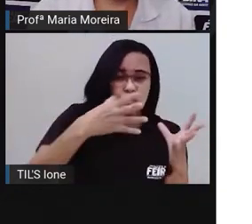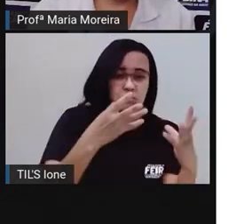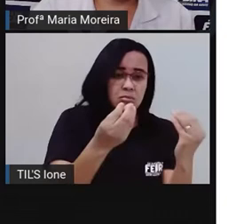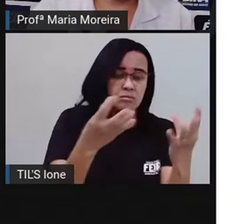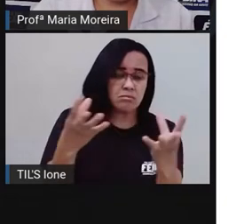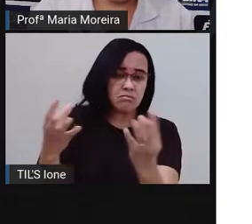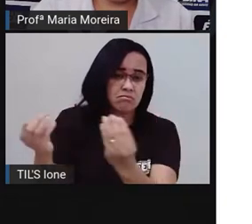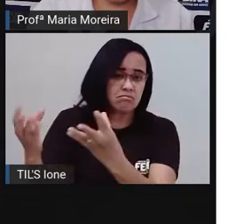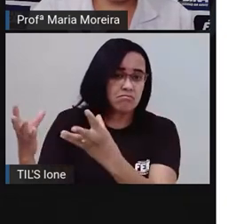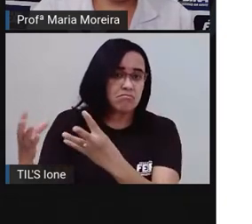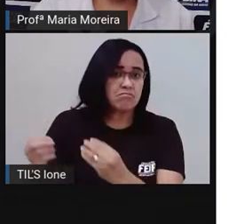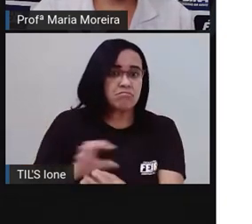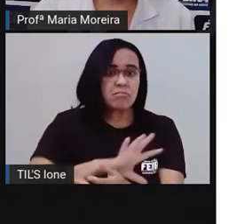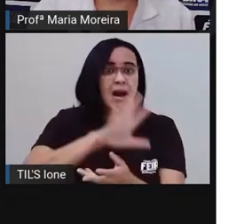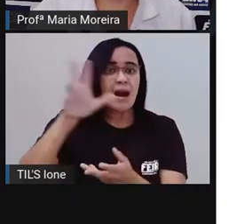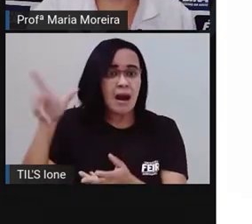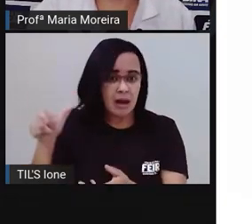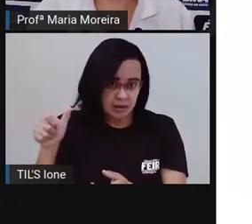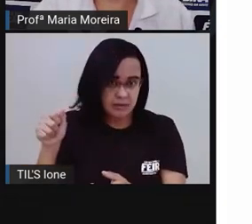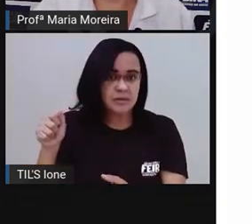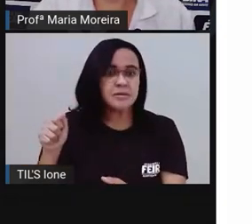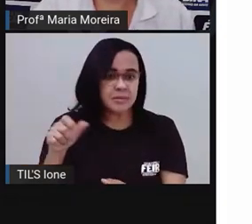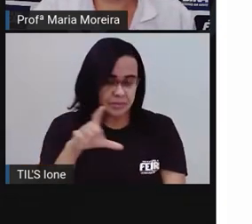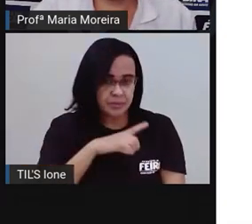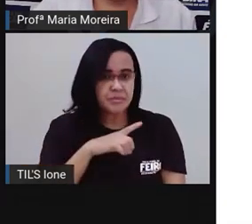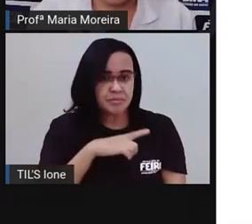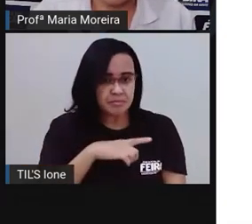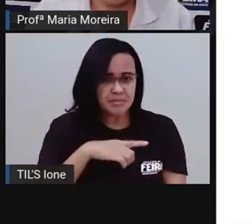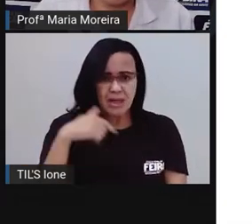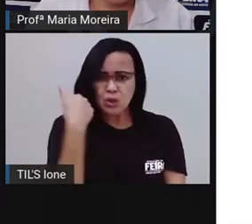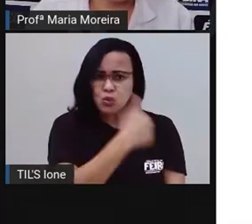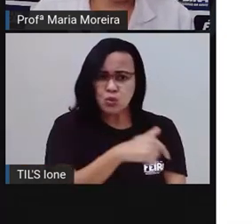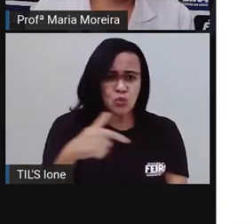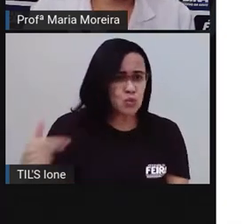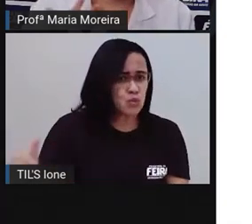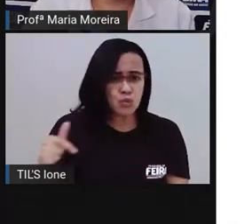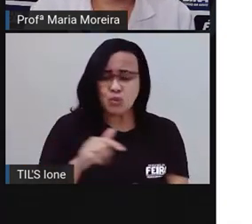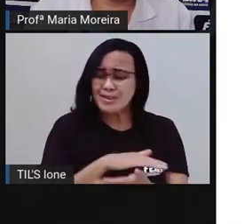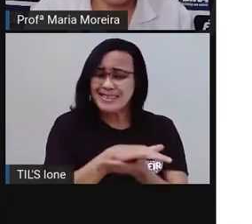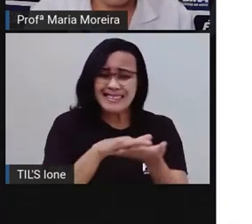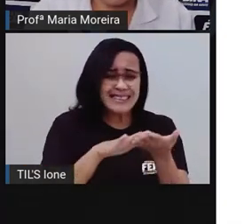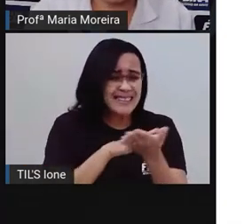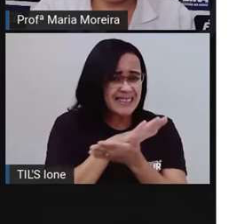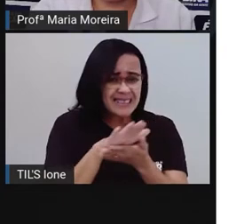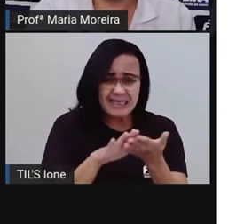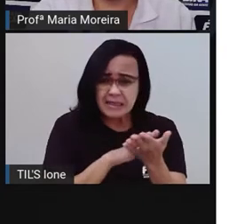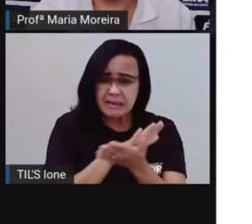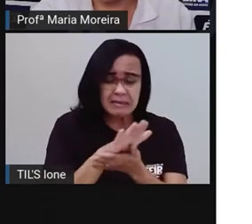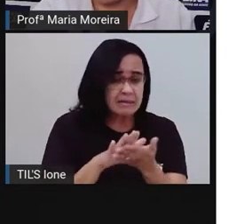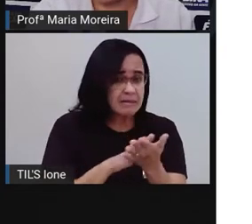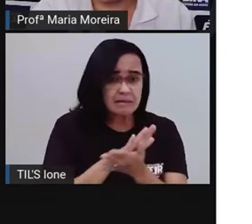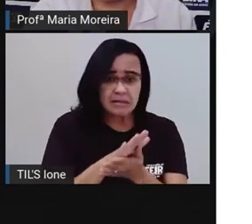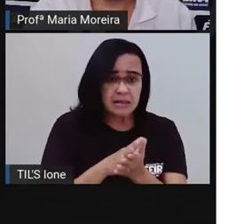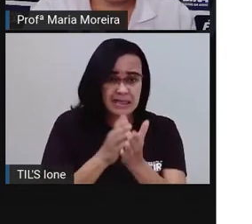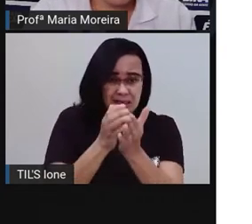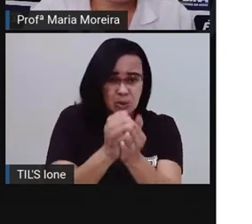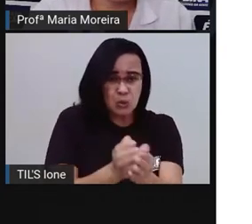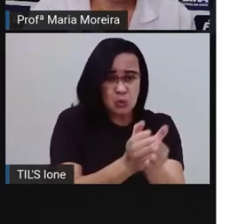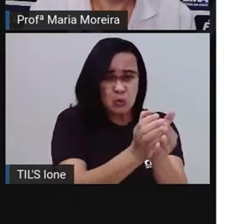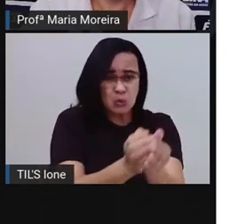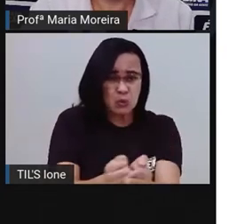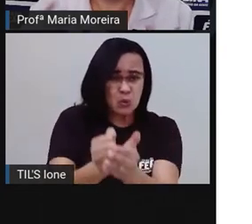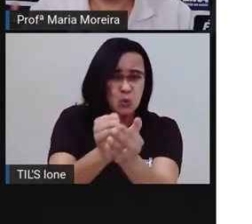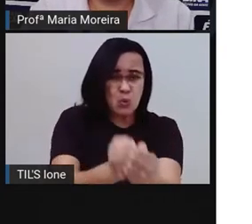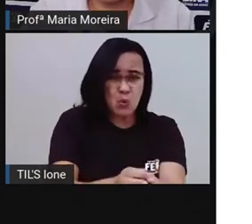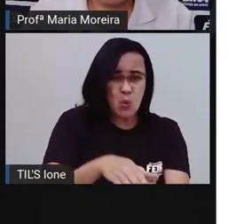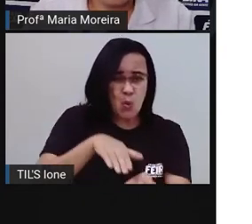de africanos escravizados e eles não tinham, na verdade, nenhum tipo adequado de transporte, eram amontoados,